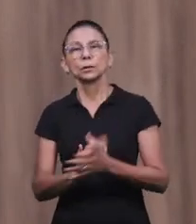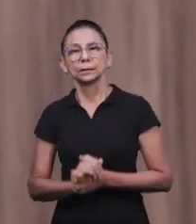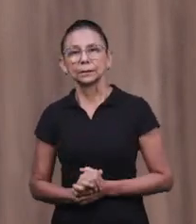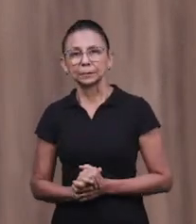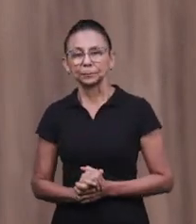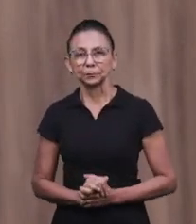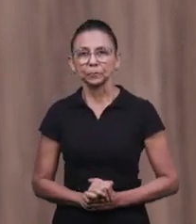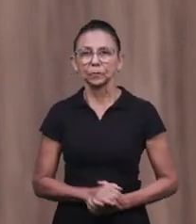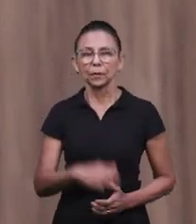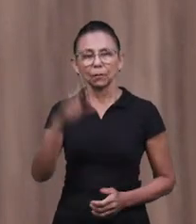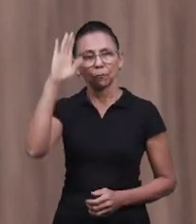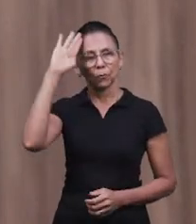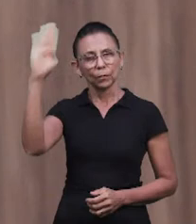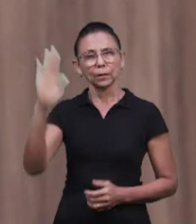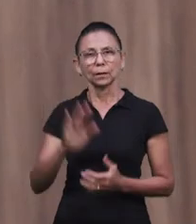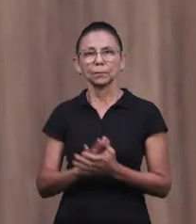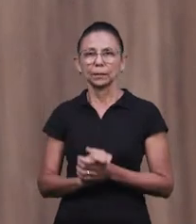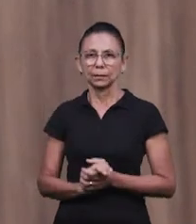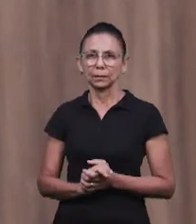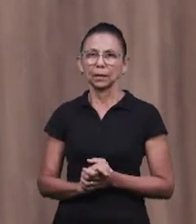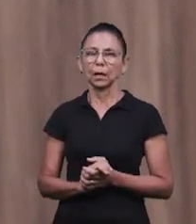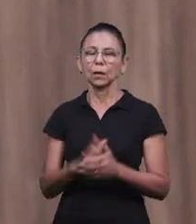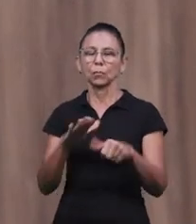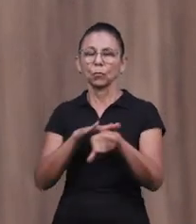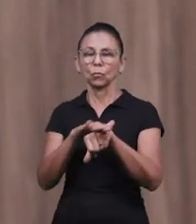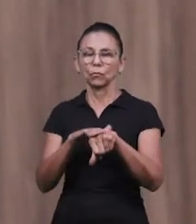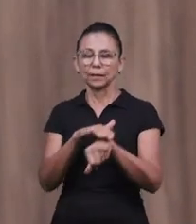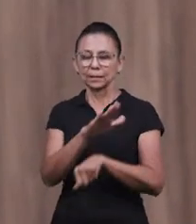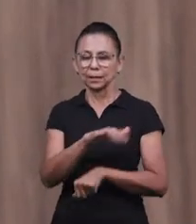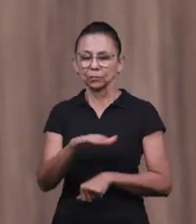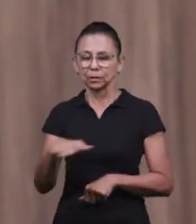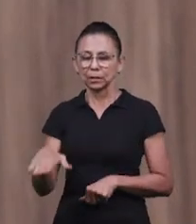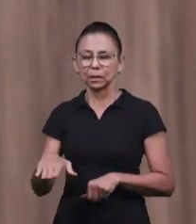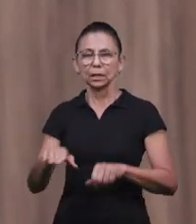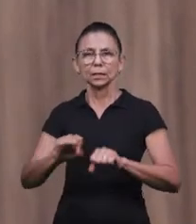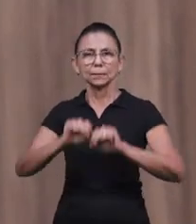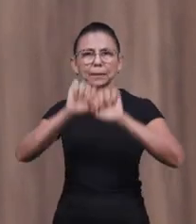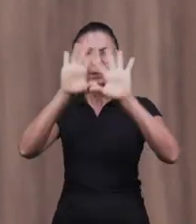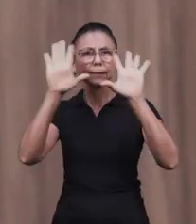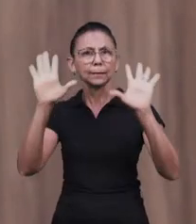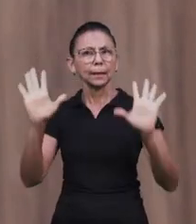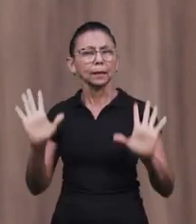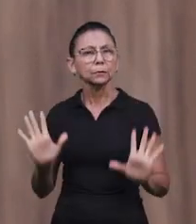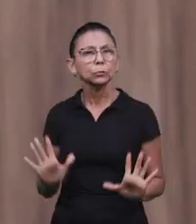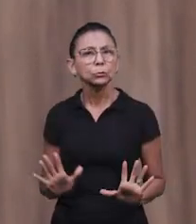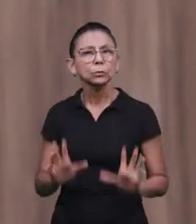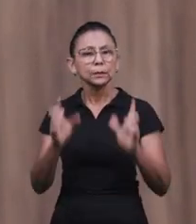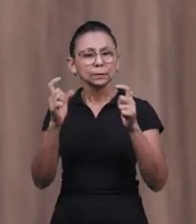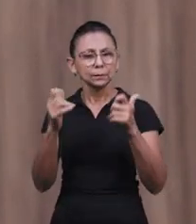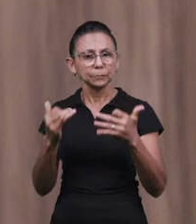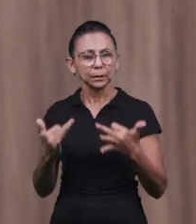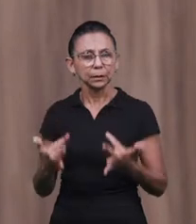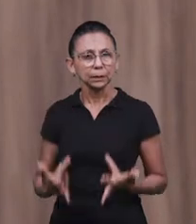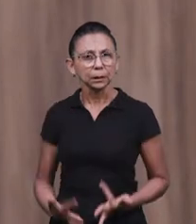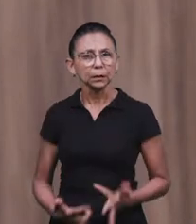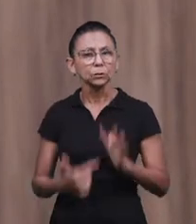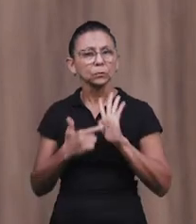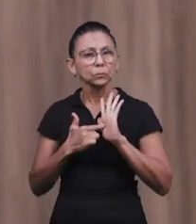Então, o diálogo com as crianças é fundamental. Um diálogo franco, aberto. Um diálogo